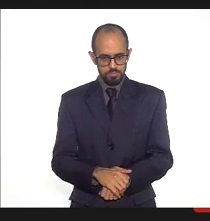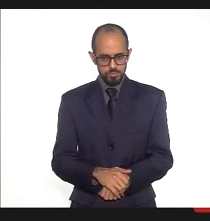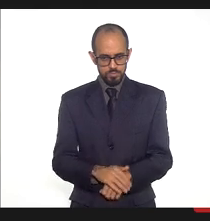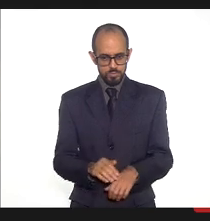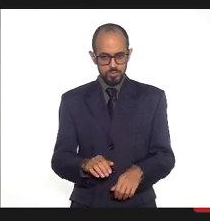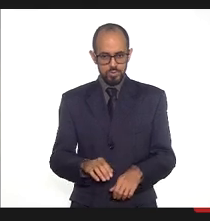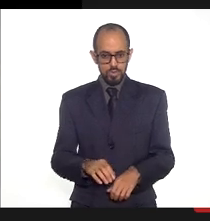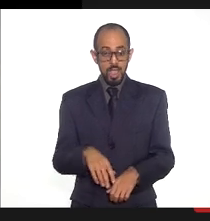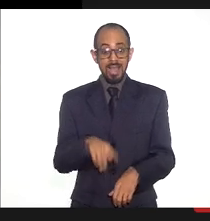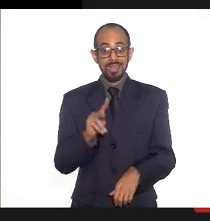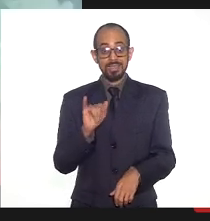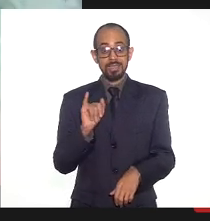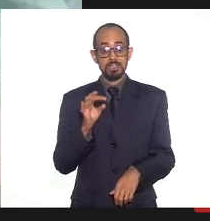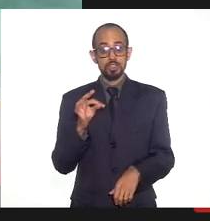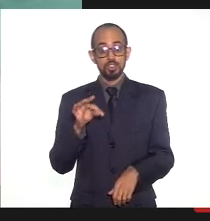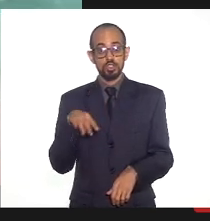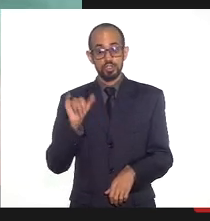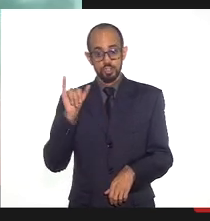Boa tarde a todos.